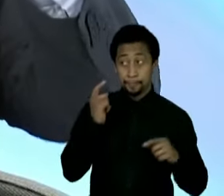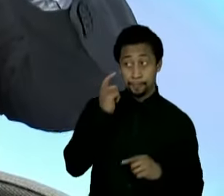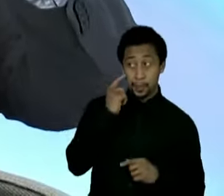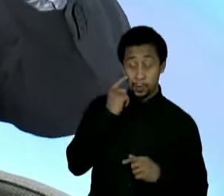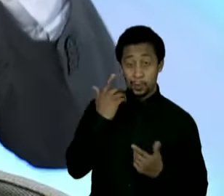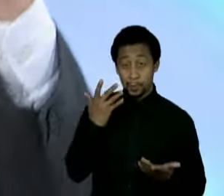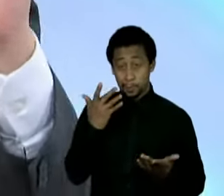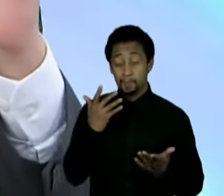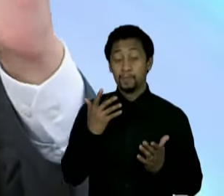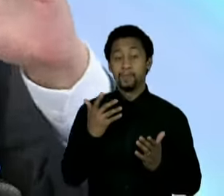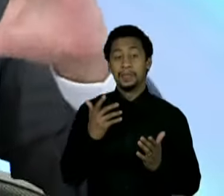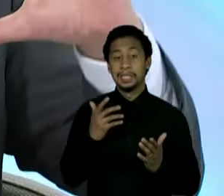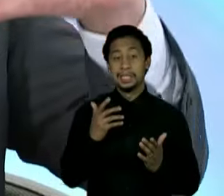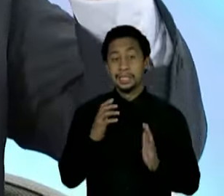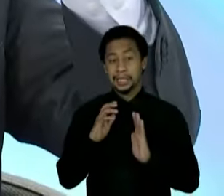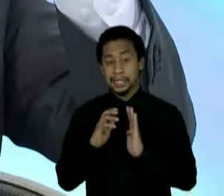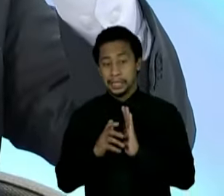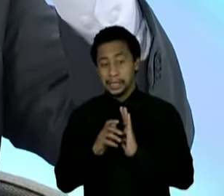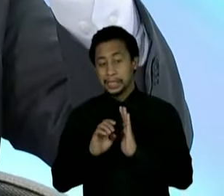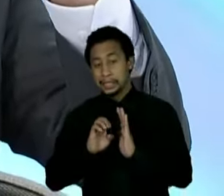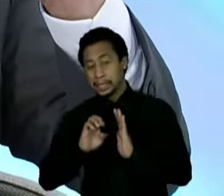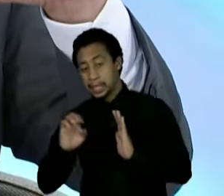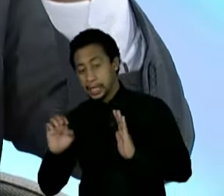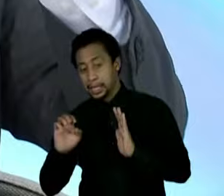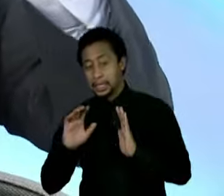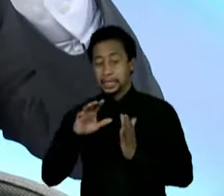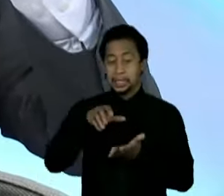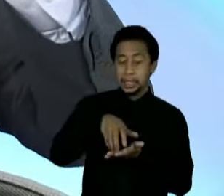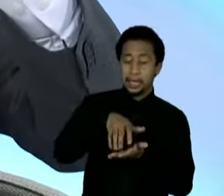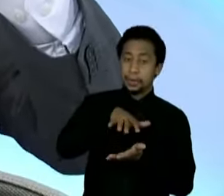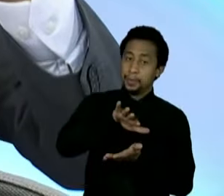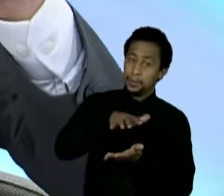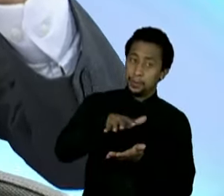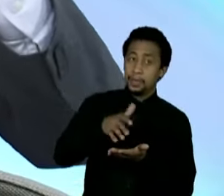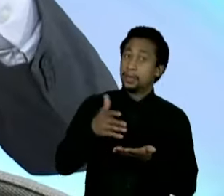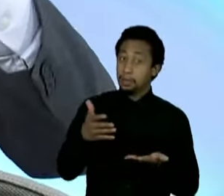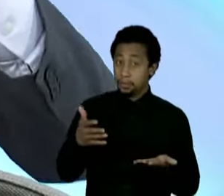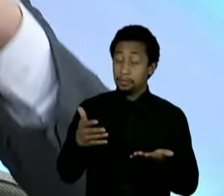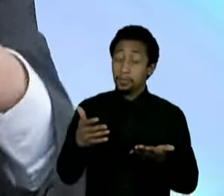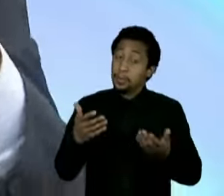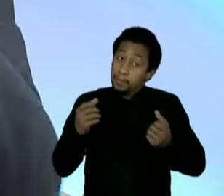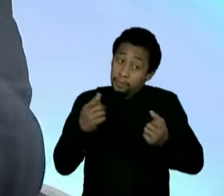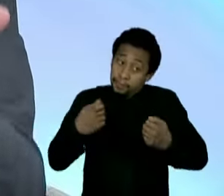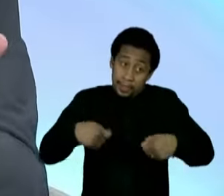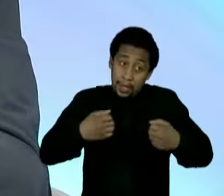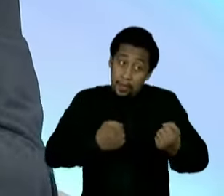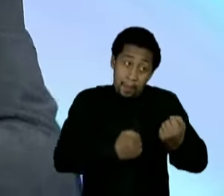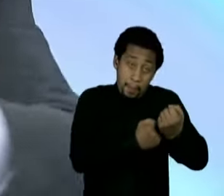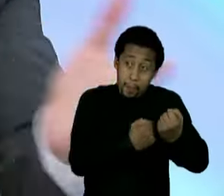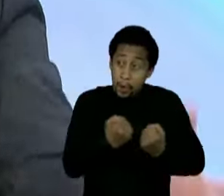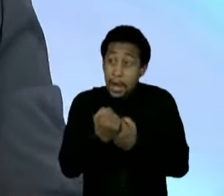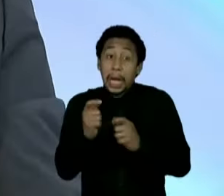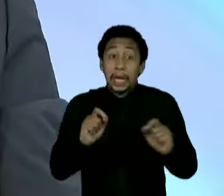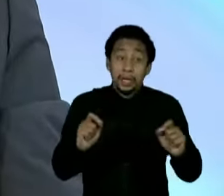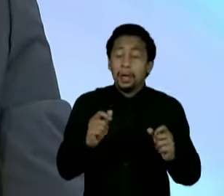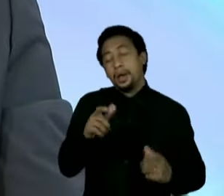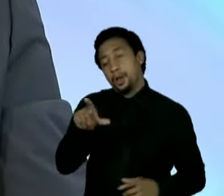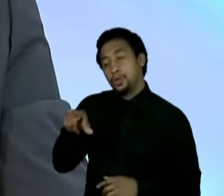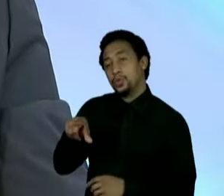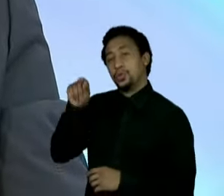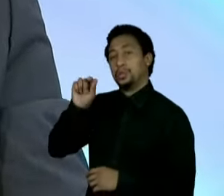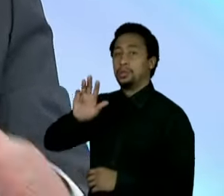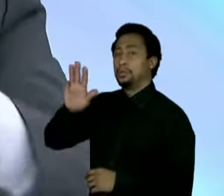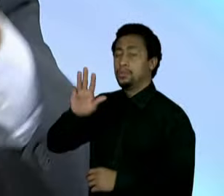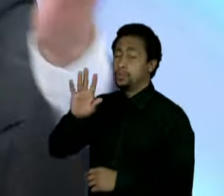de centro, esquerda ou direita, a posição da democracia previa um apoio. Ele foi para esse apoio e eu acho que ele agiu